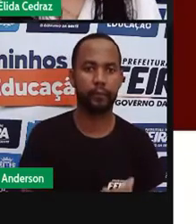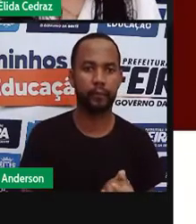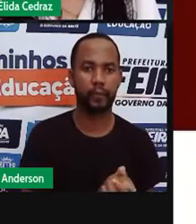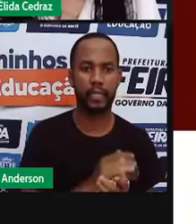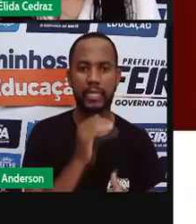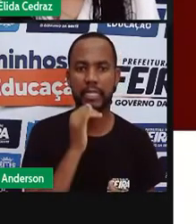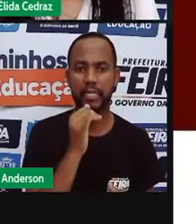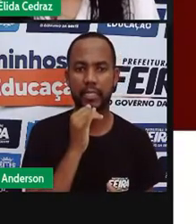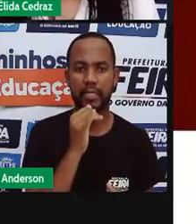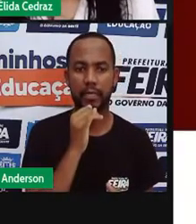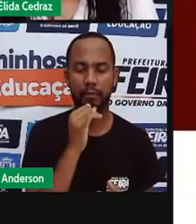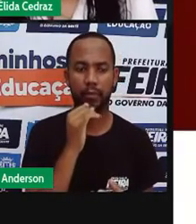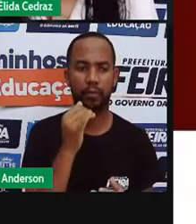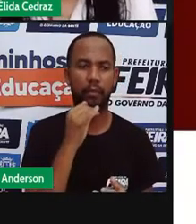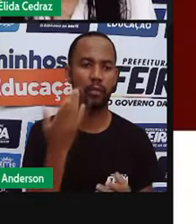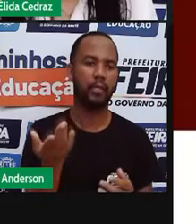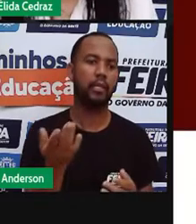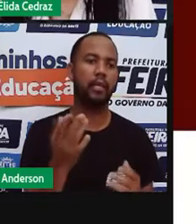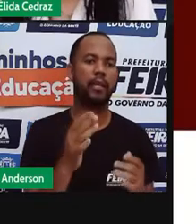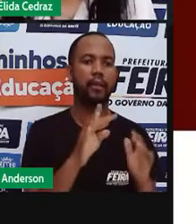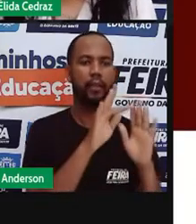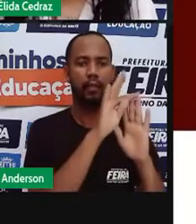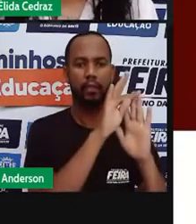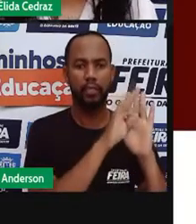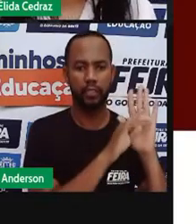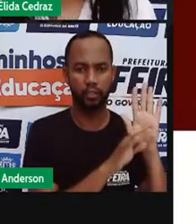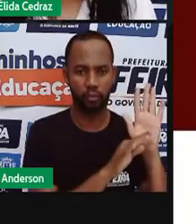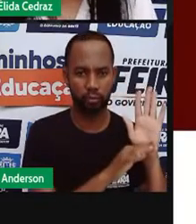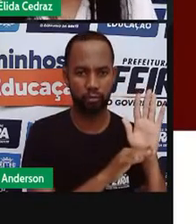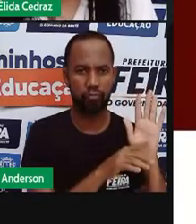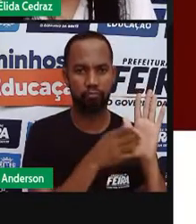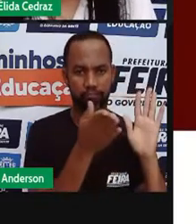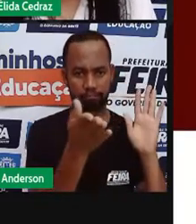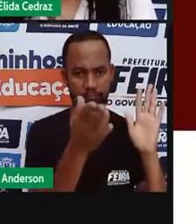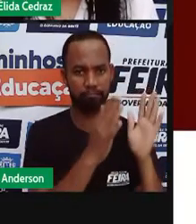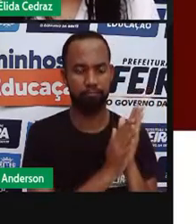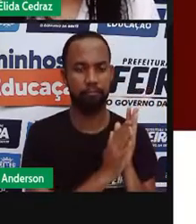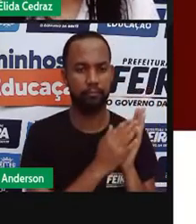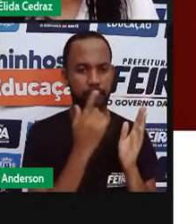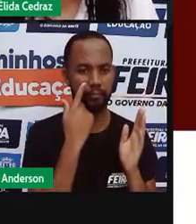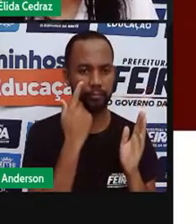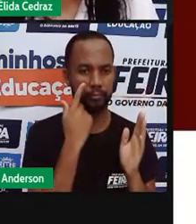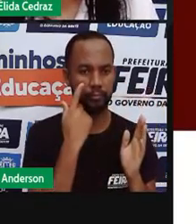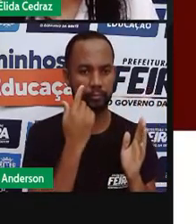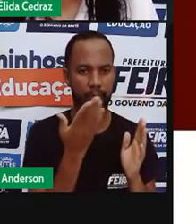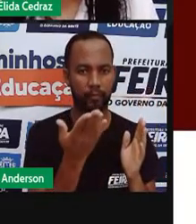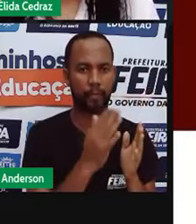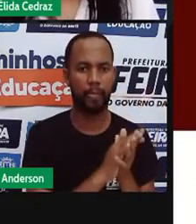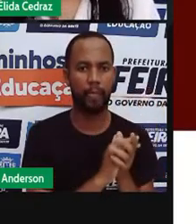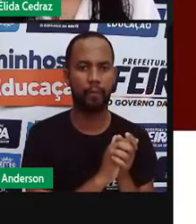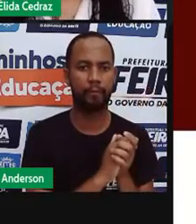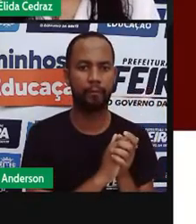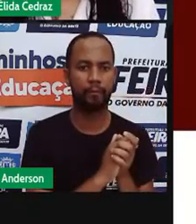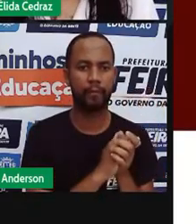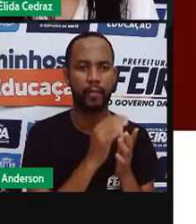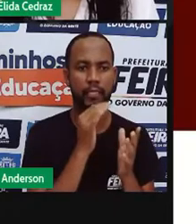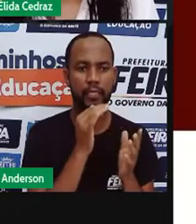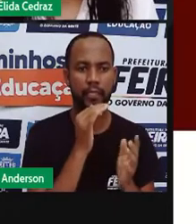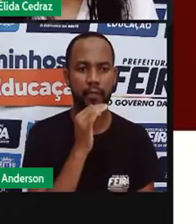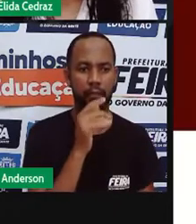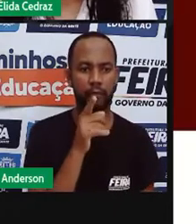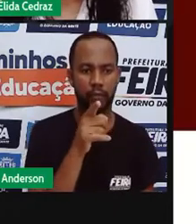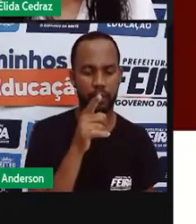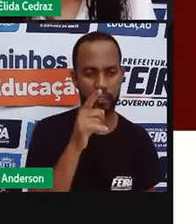Exemplos de textos instrucionais. Vamos começar a nossa revisão por estes textos. Você lembra